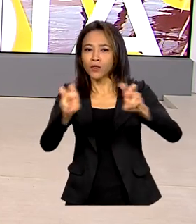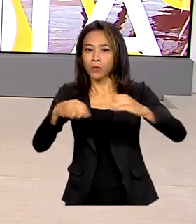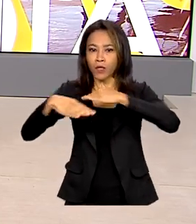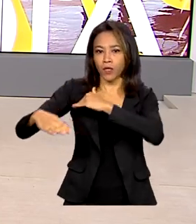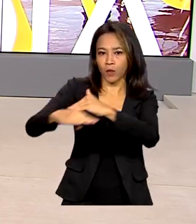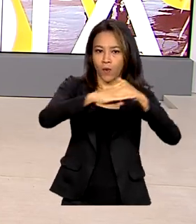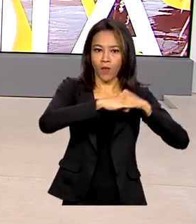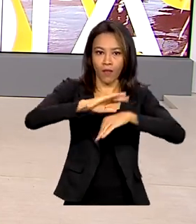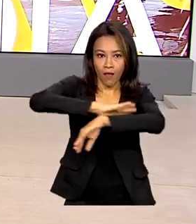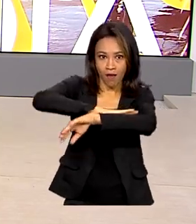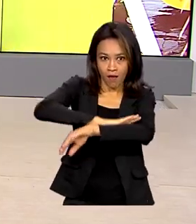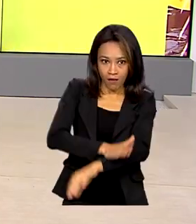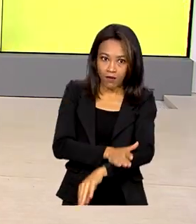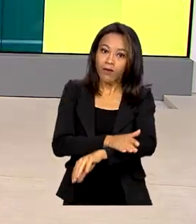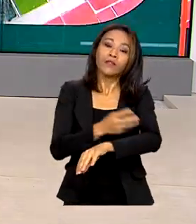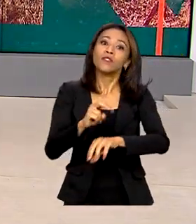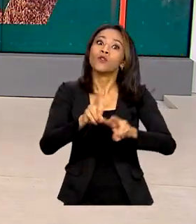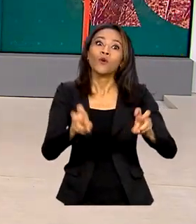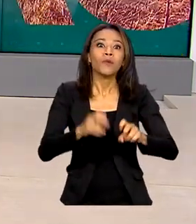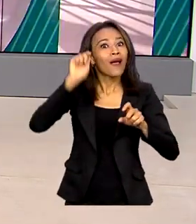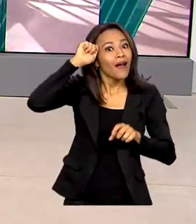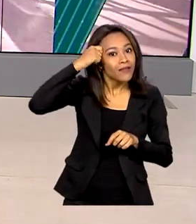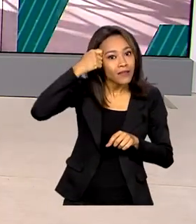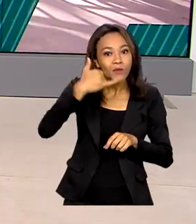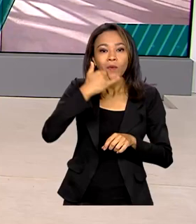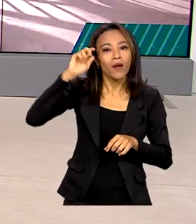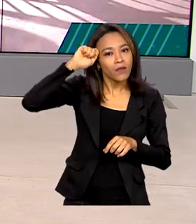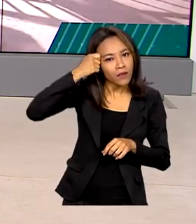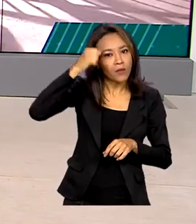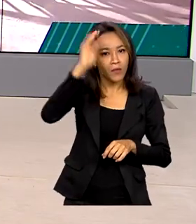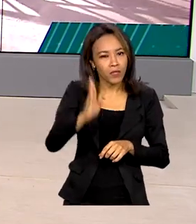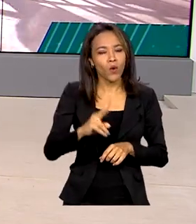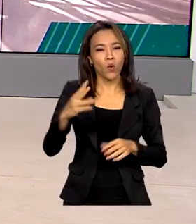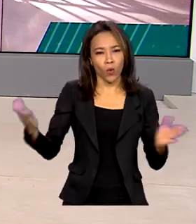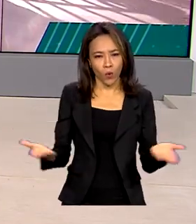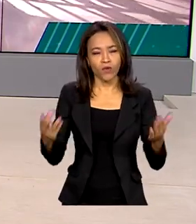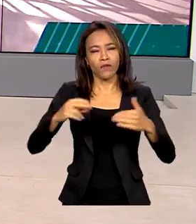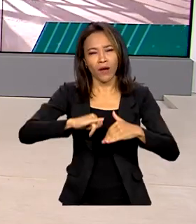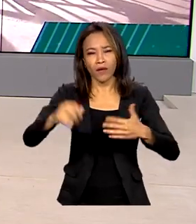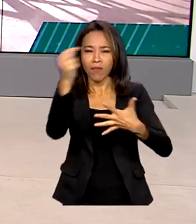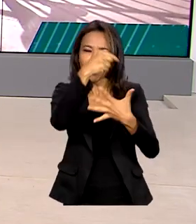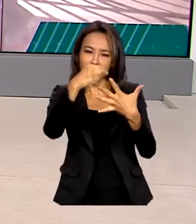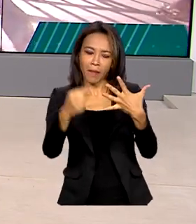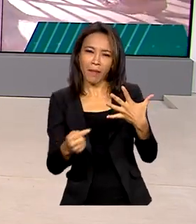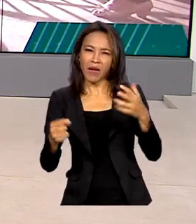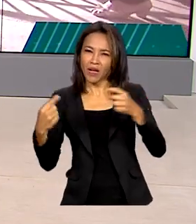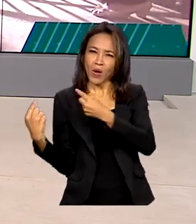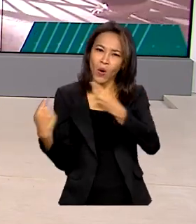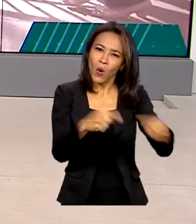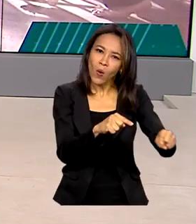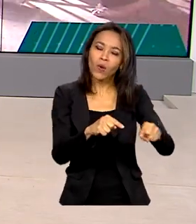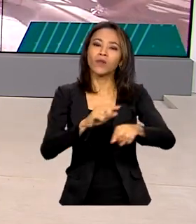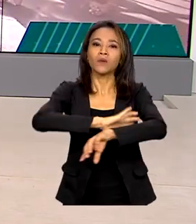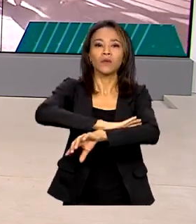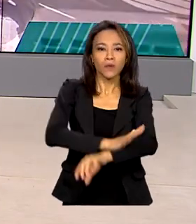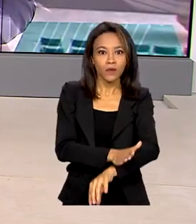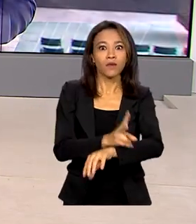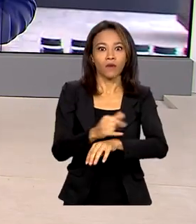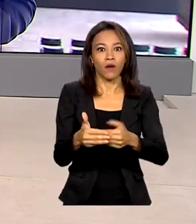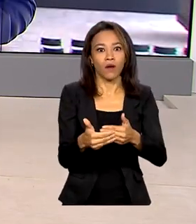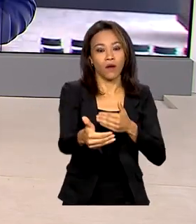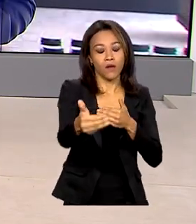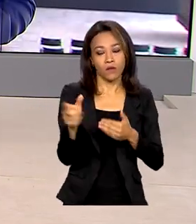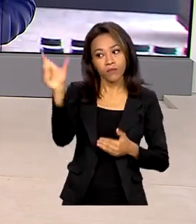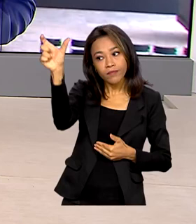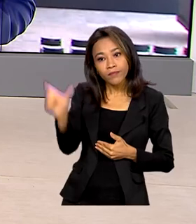Hoje, o presidente Lula vai celebrar a data e lançar um pacote de medidas de combate ao racismo. Vamos saber os detalhes ao vivo com o